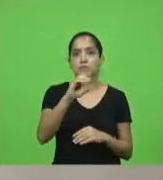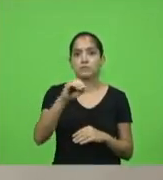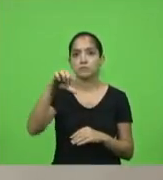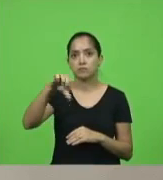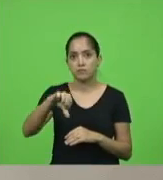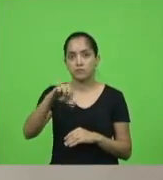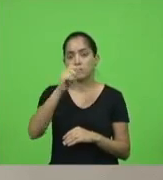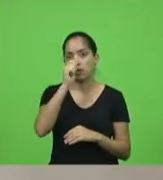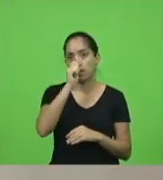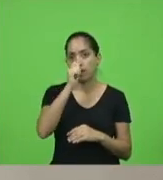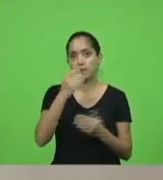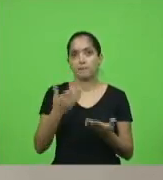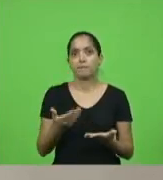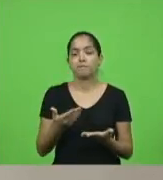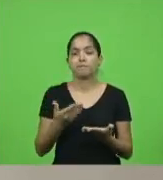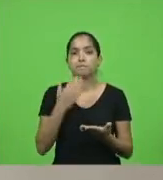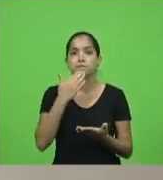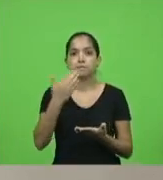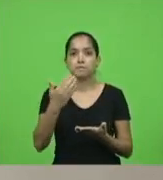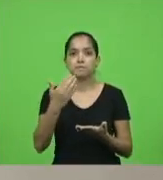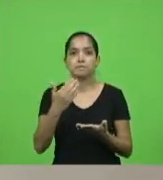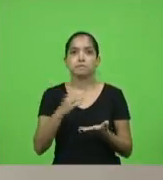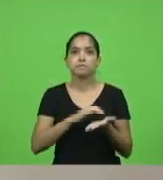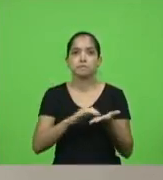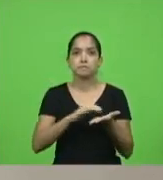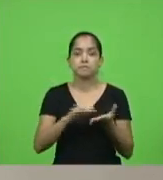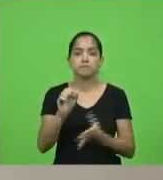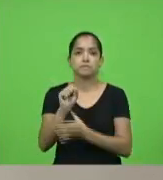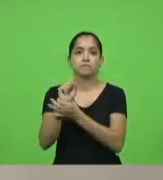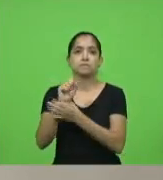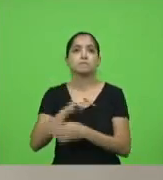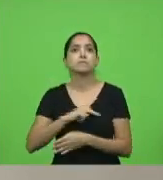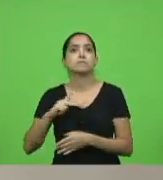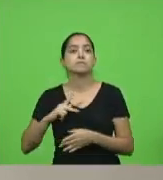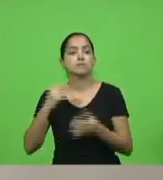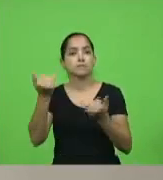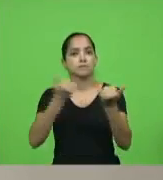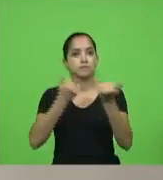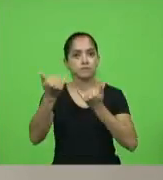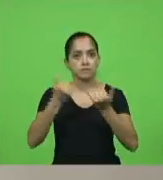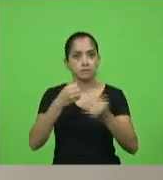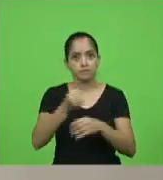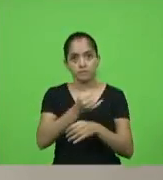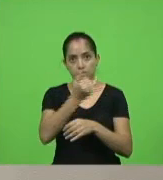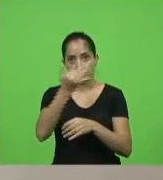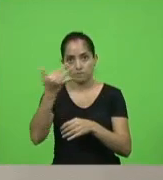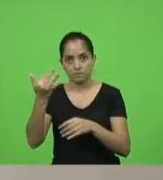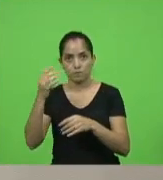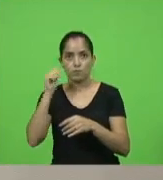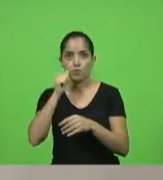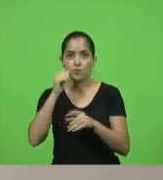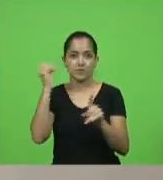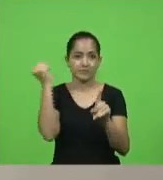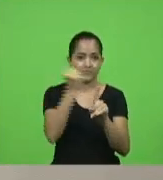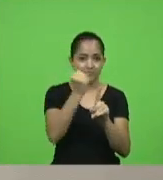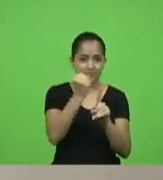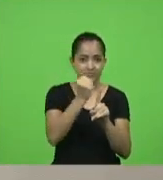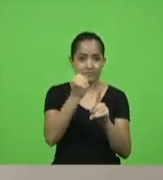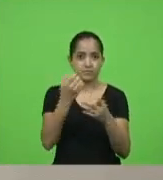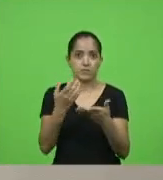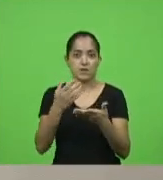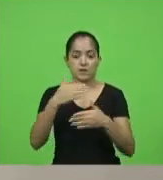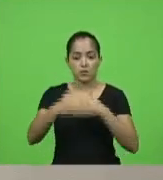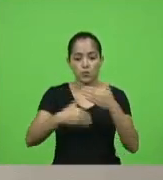deputado João Amin solicitando ao secretário de Estado da Segurança Pública informações acerca do número de feminicídios no Estado de Santa Catarina em 2020